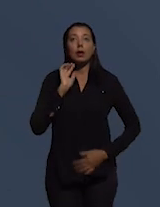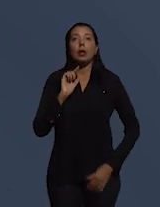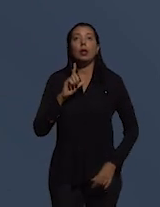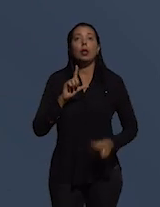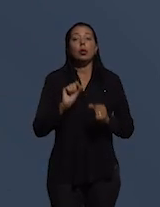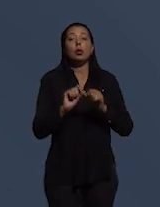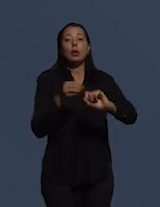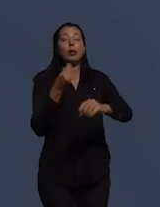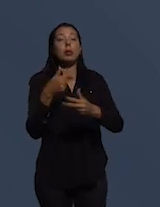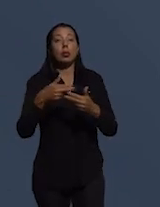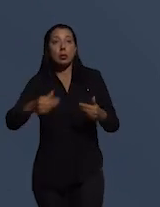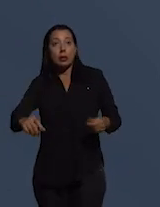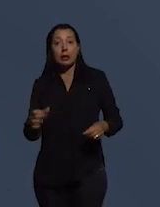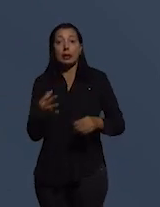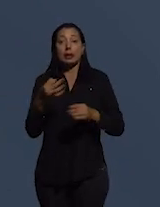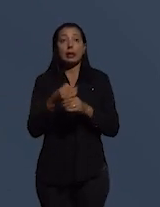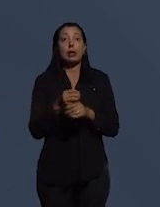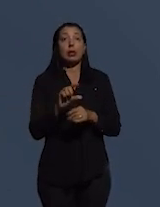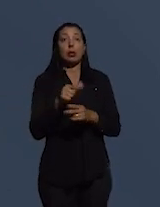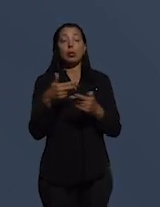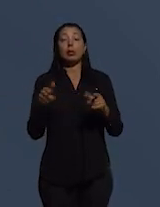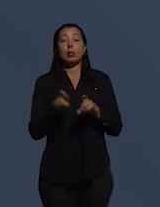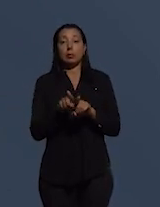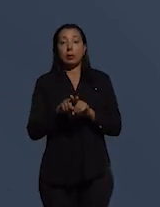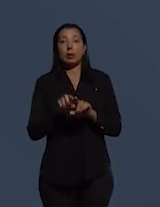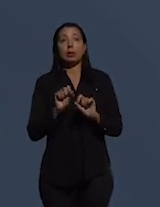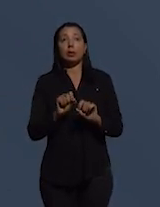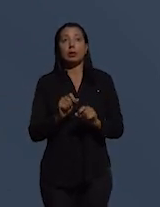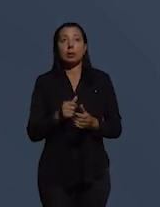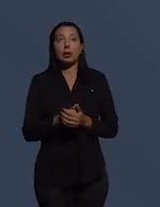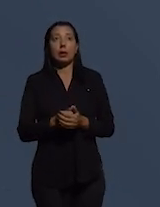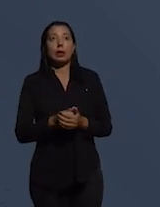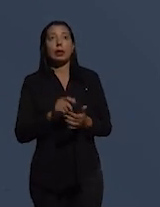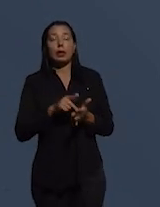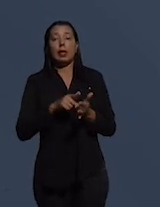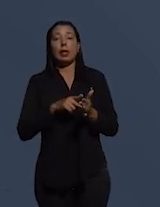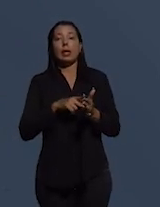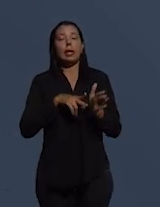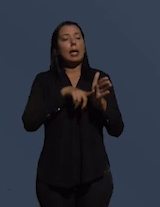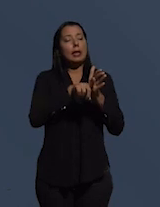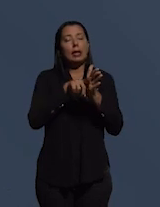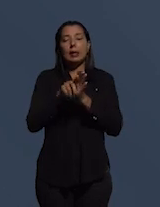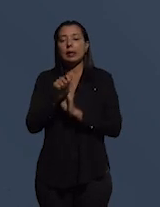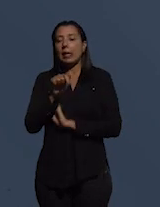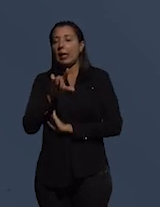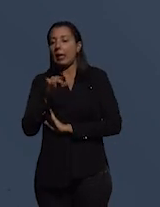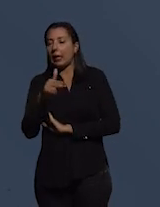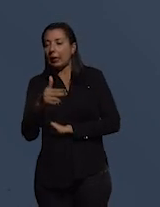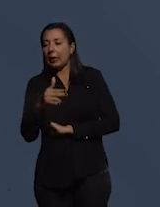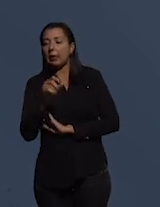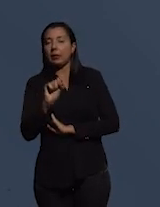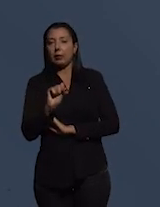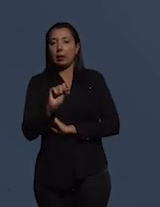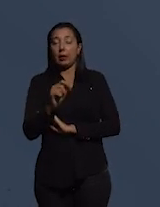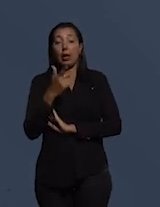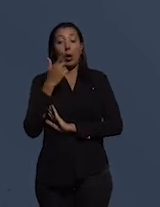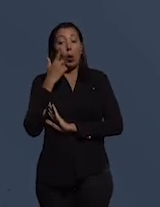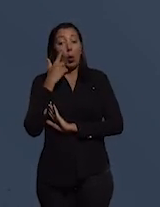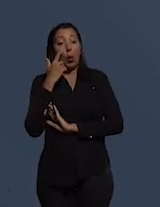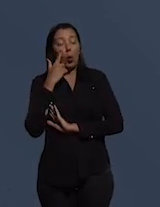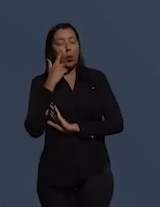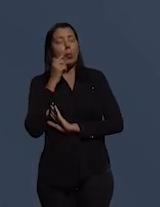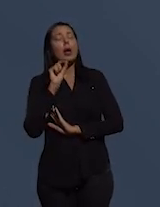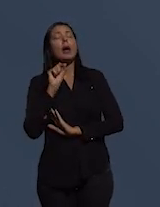imediato uma outra coisa é que na análise da Alina ela olha para o